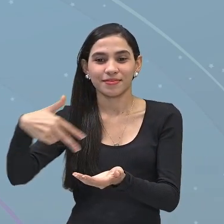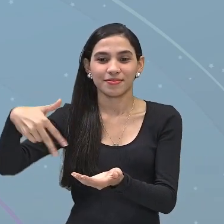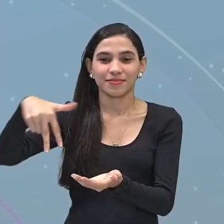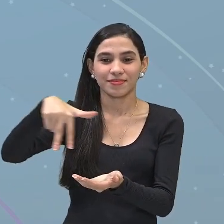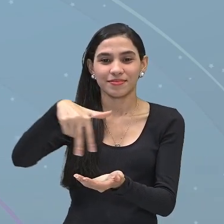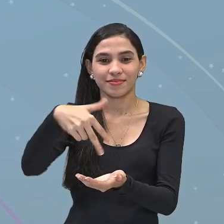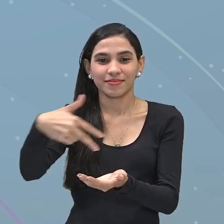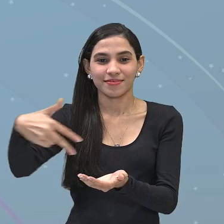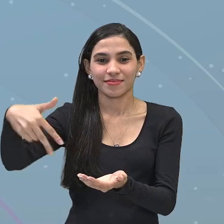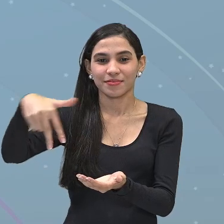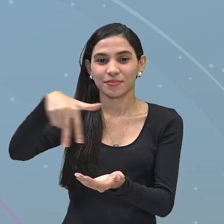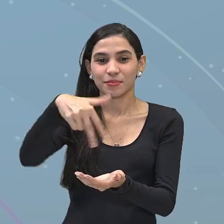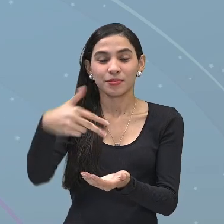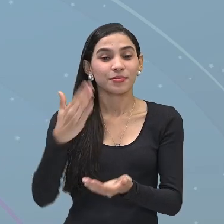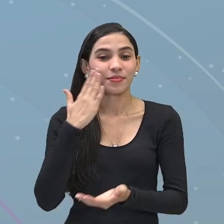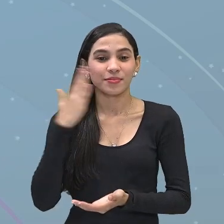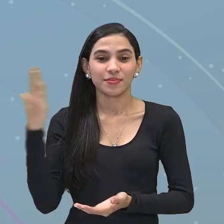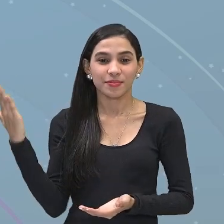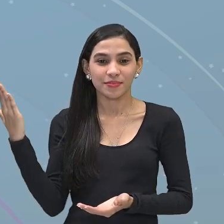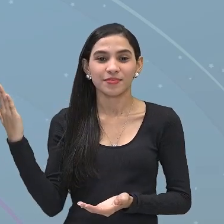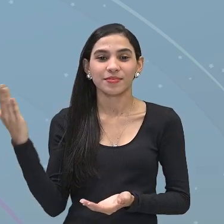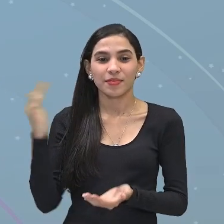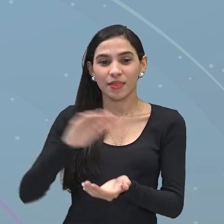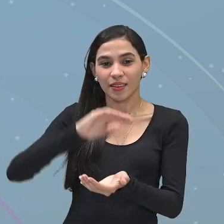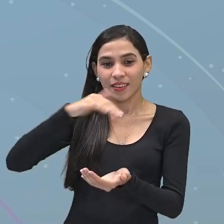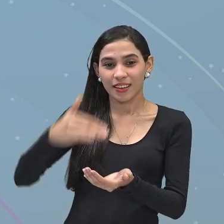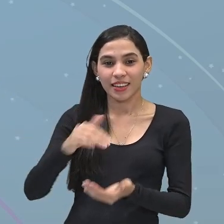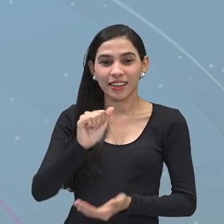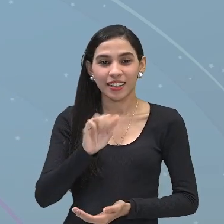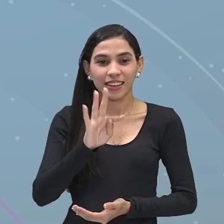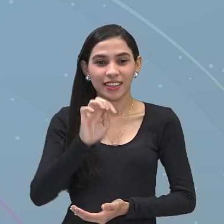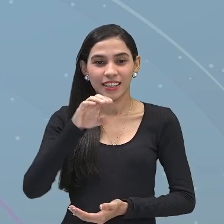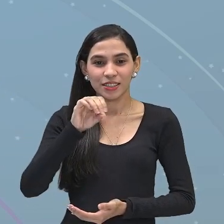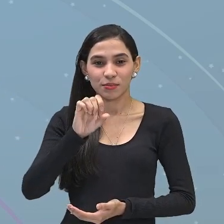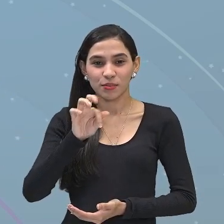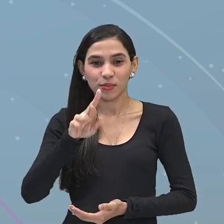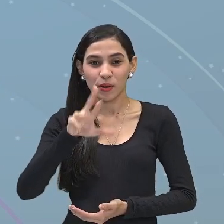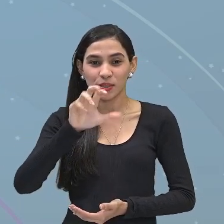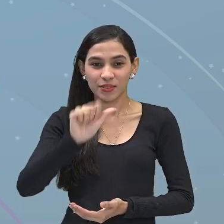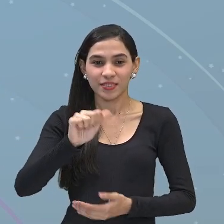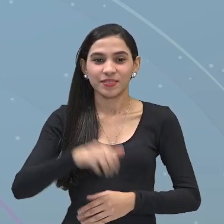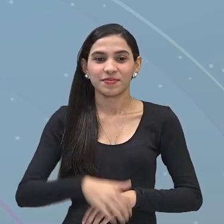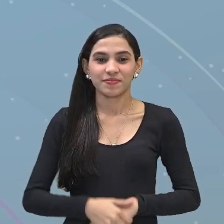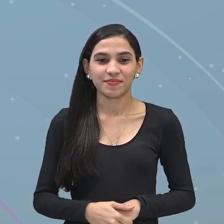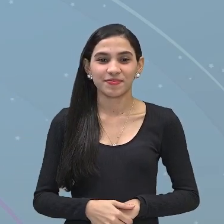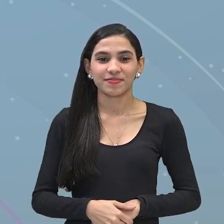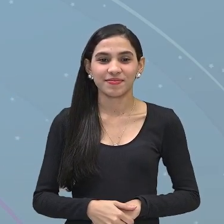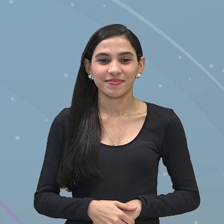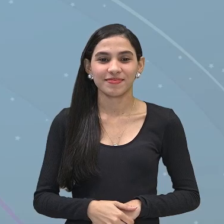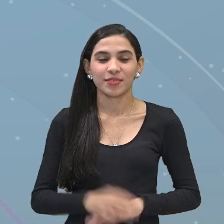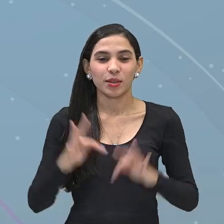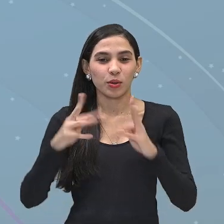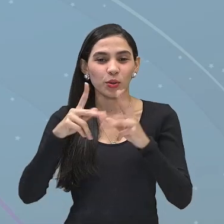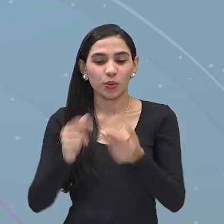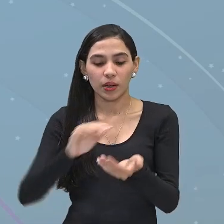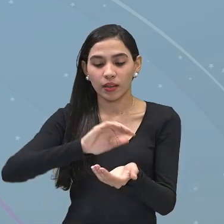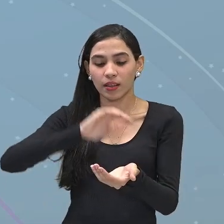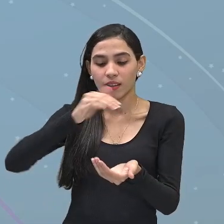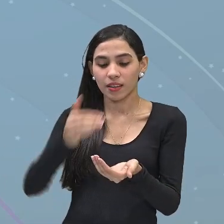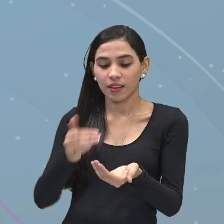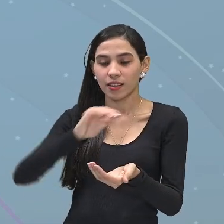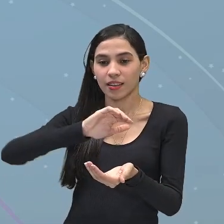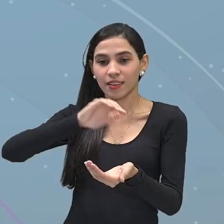partir dessa atmosfera, do espaço, todas as camadas